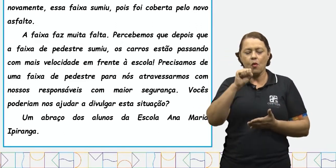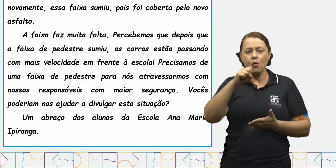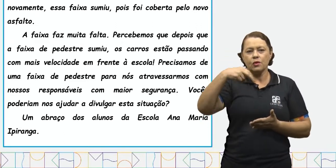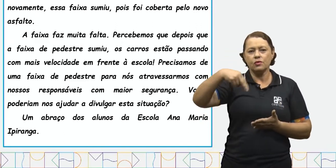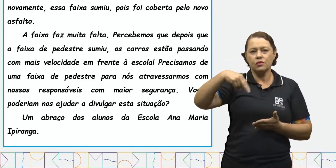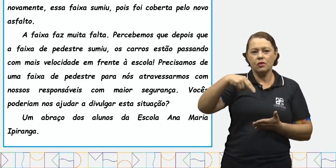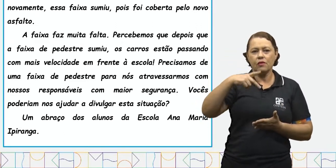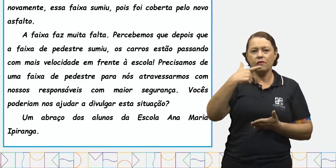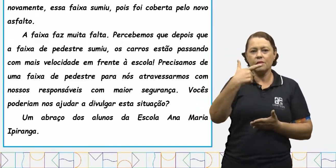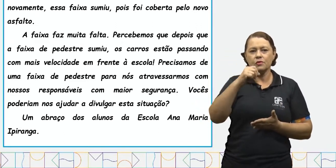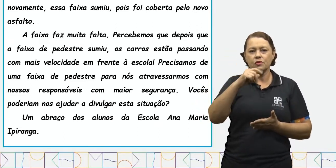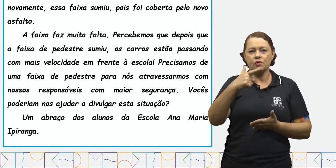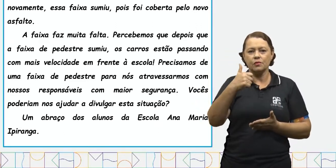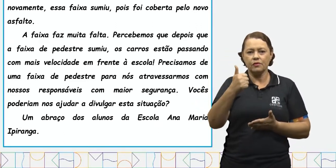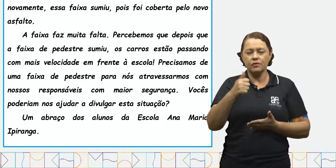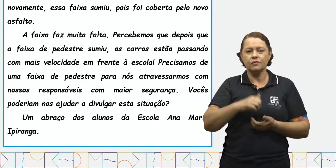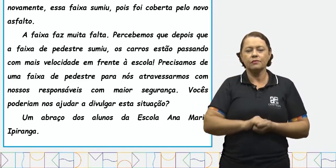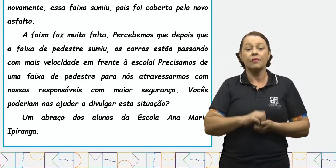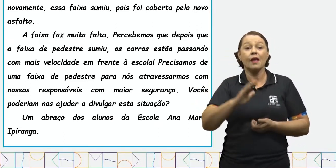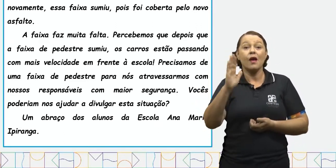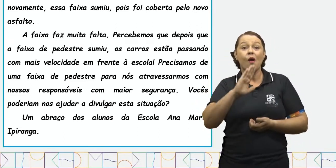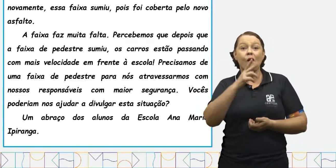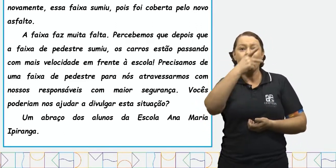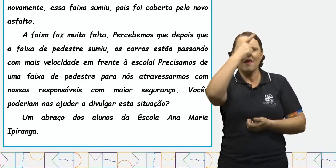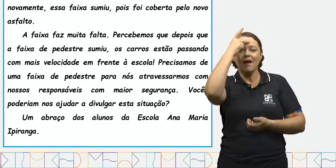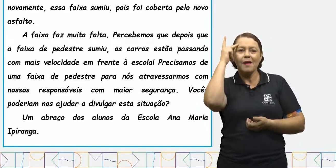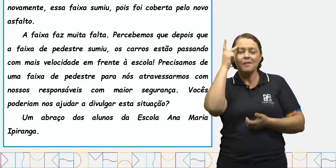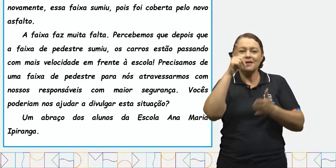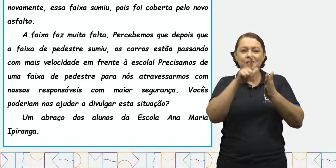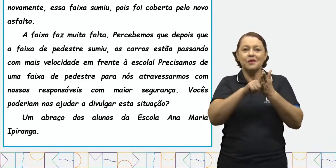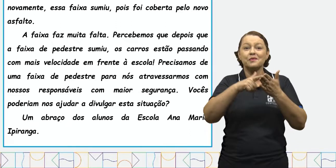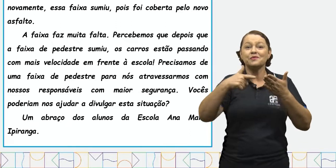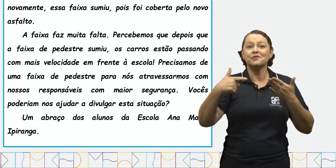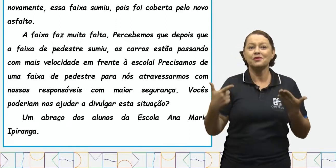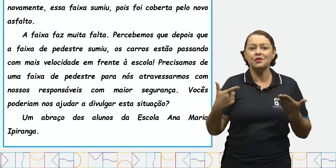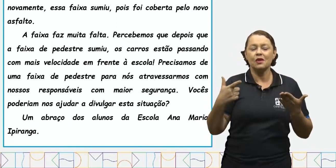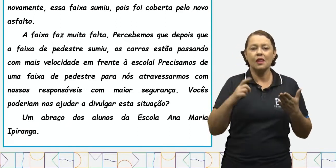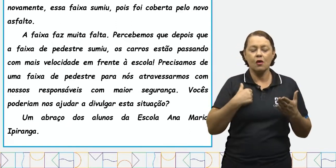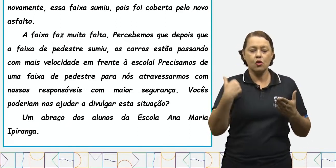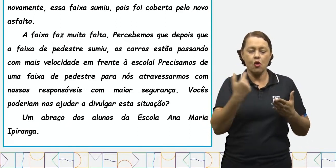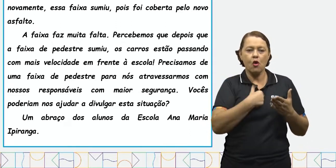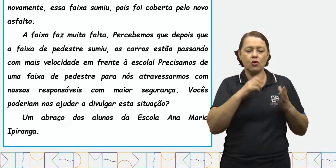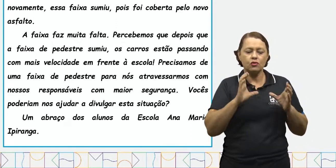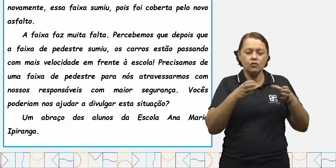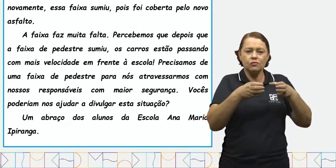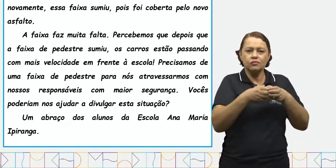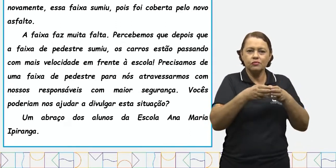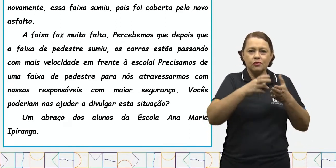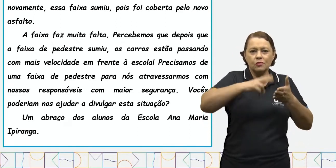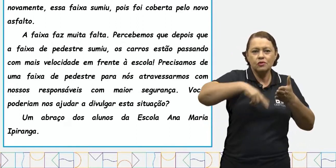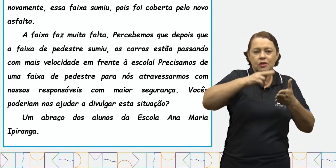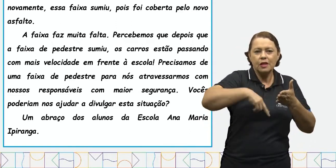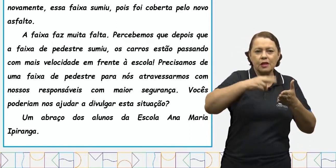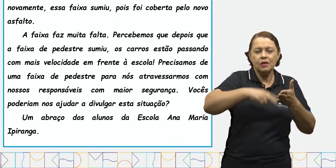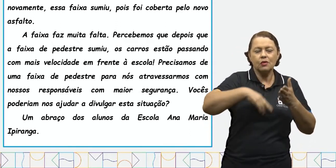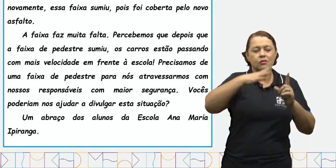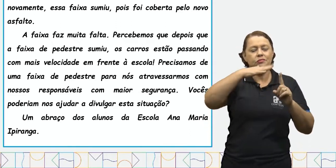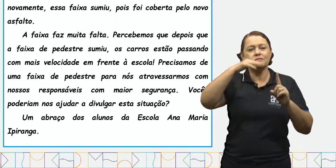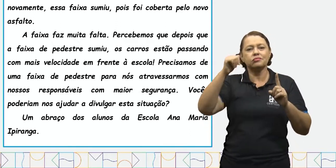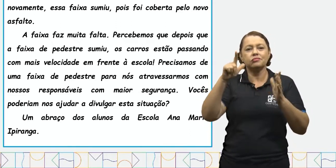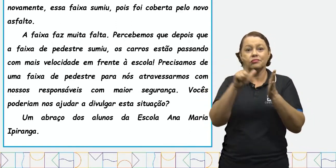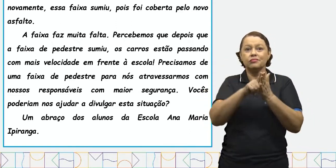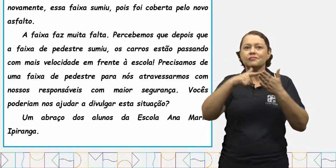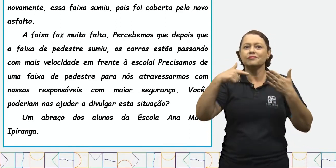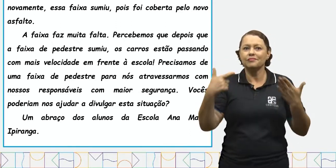2021. Olá pessoal do Jornal Adicional. Somos leitores e fãs do Jornal Adicional.